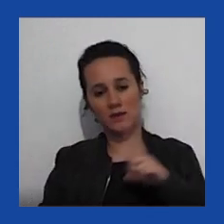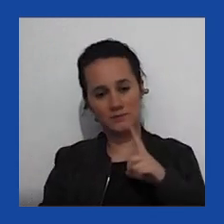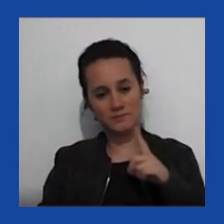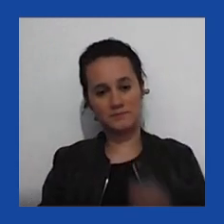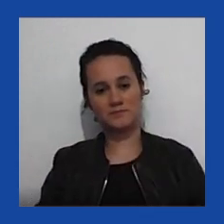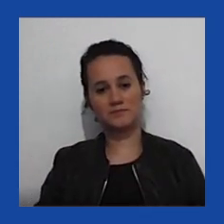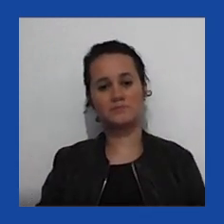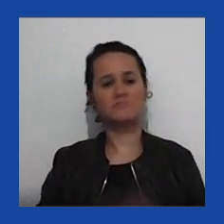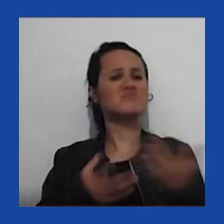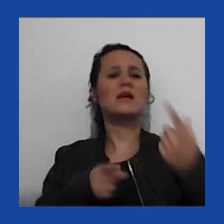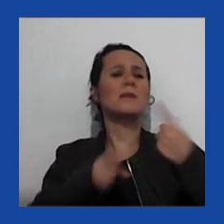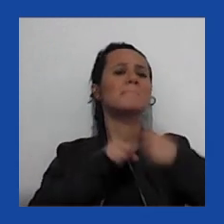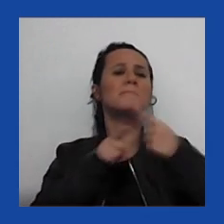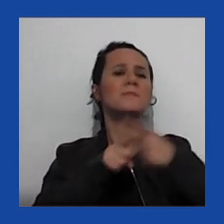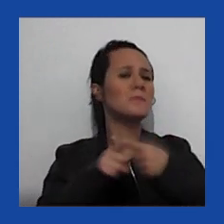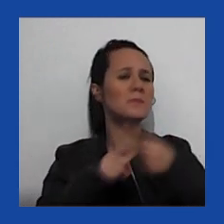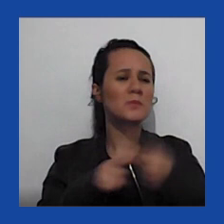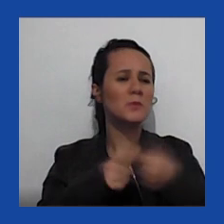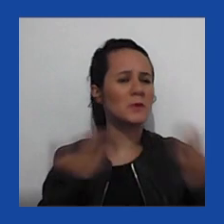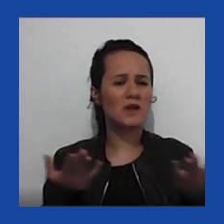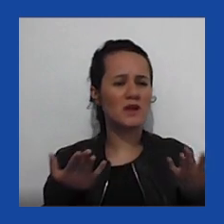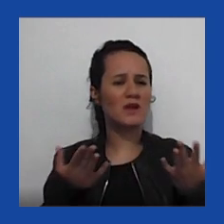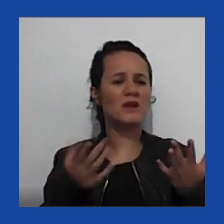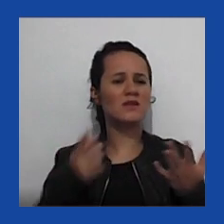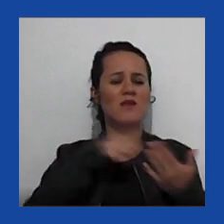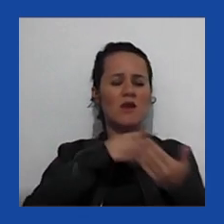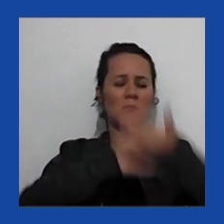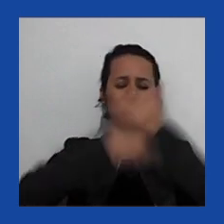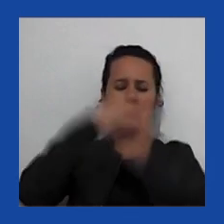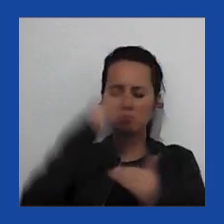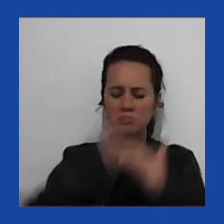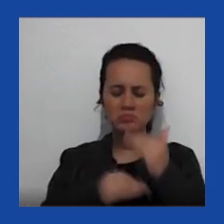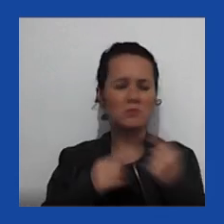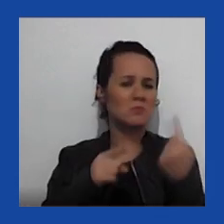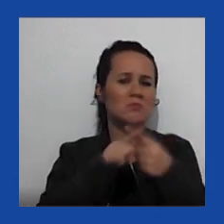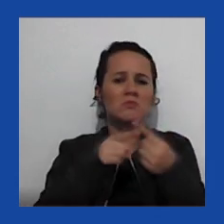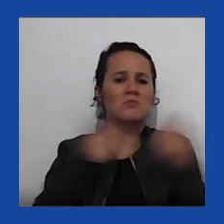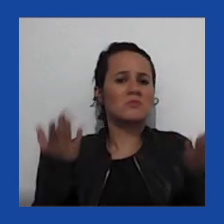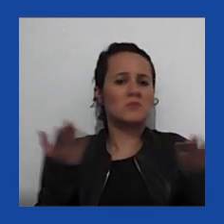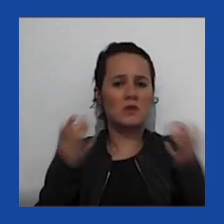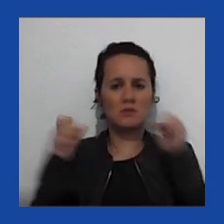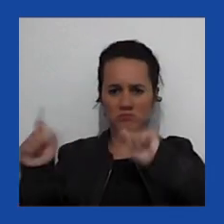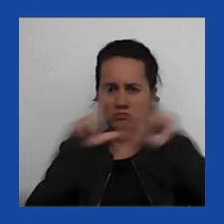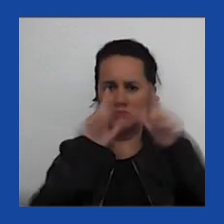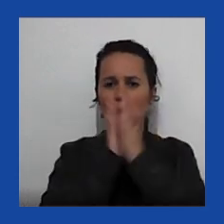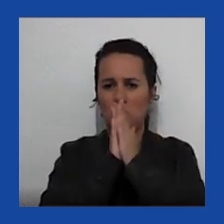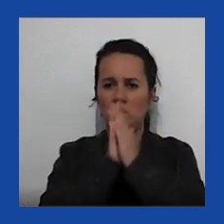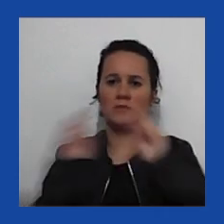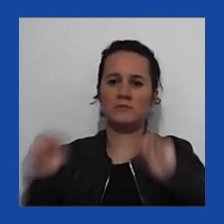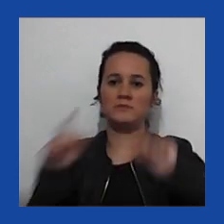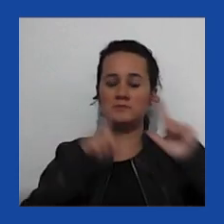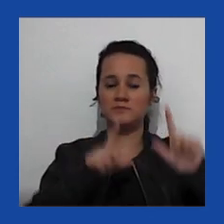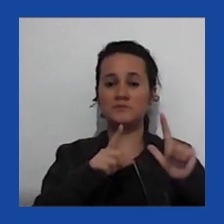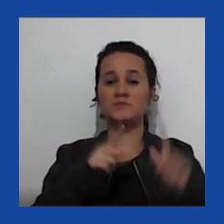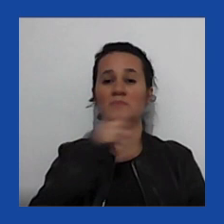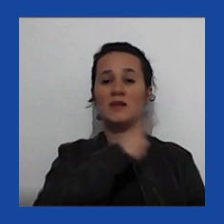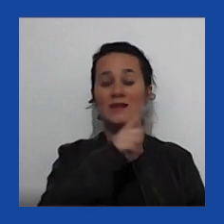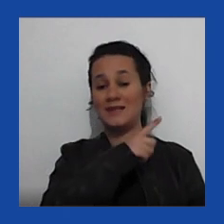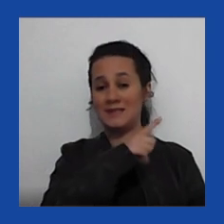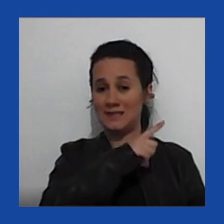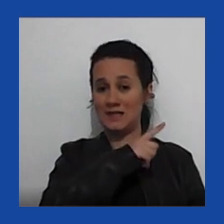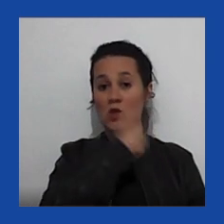Por que nós temos esse retrocesso? Se podemos passar para o próximo slide. Uma razão